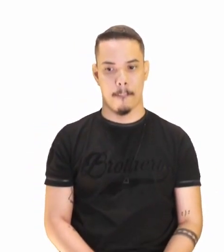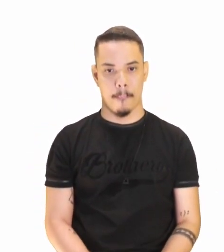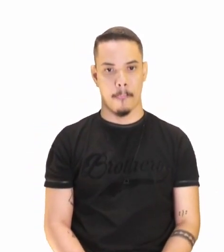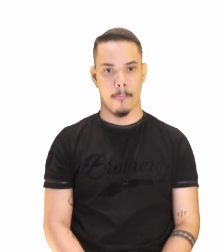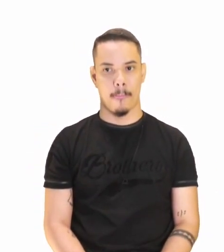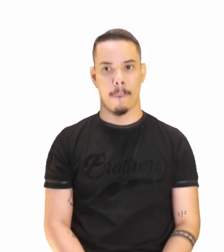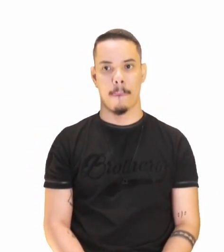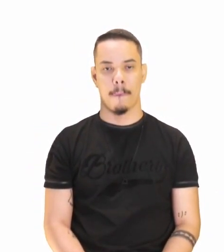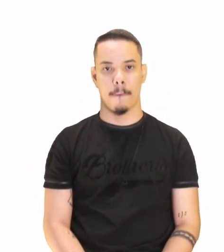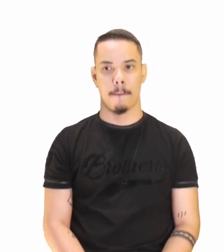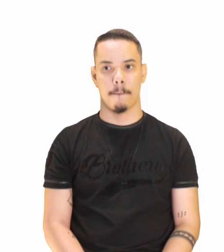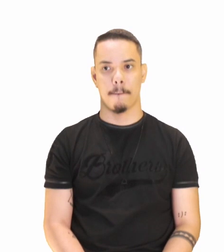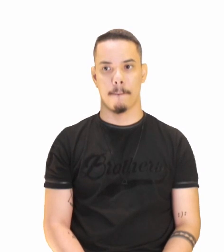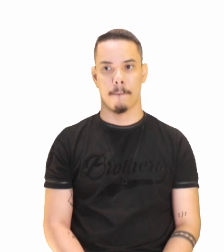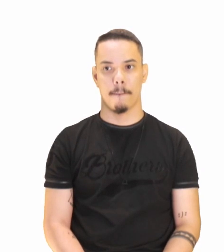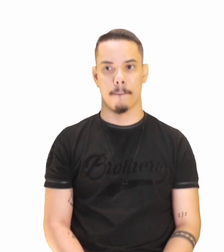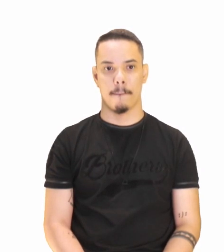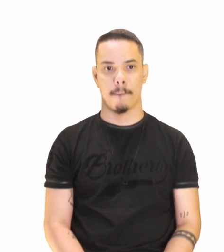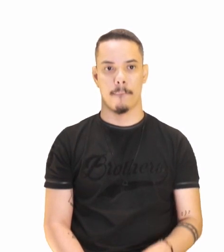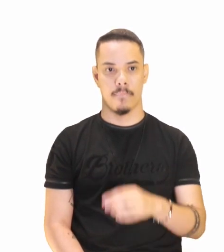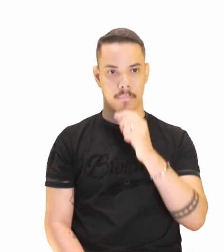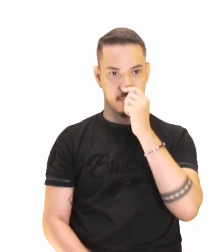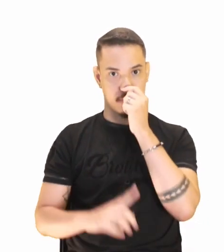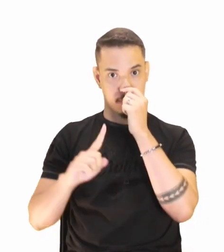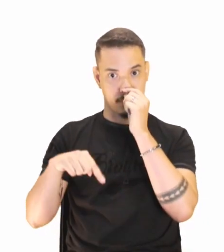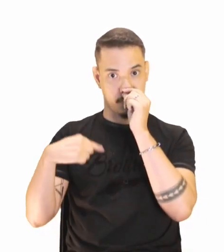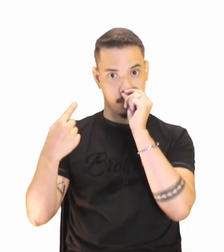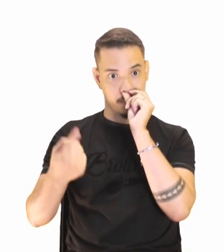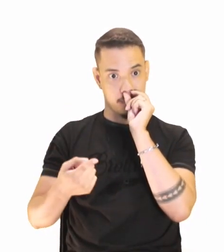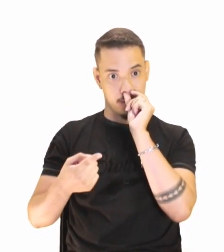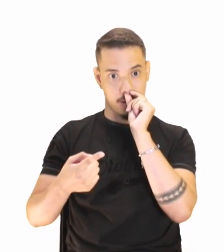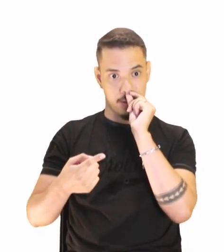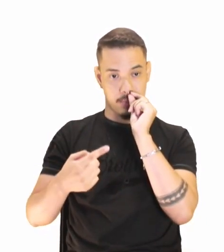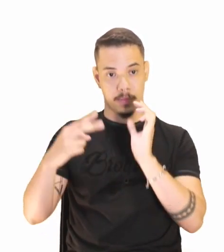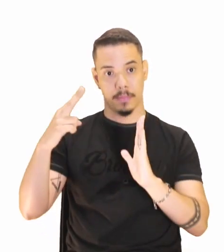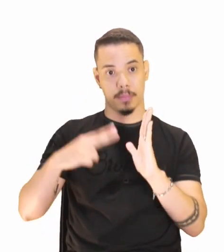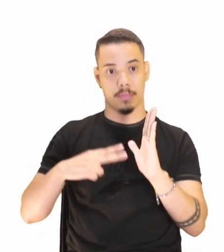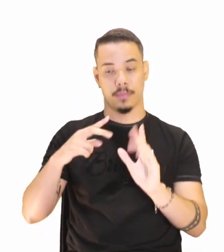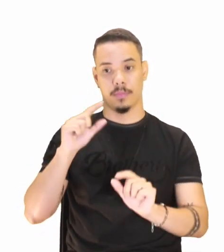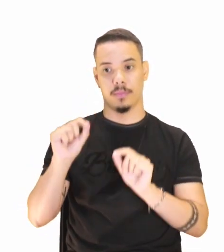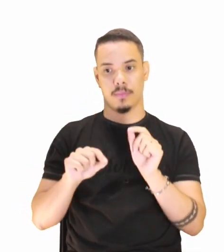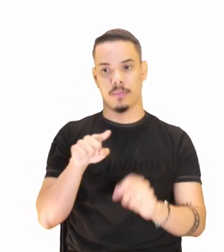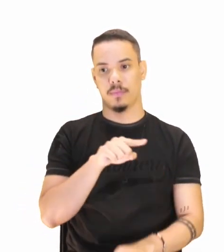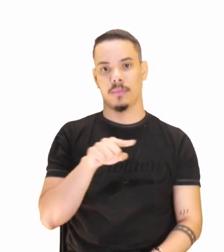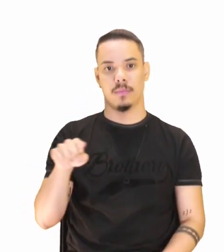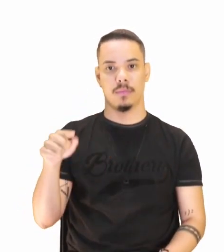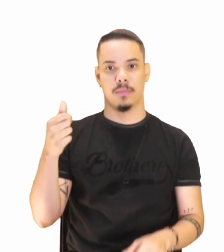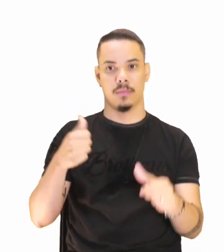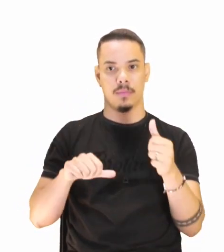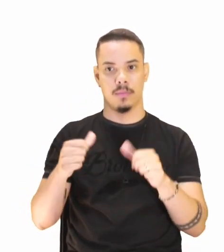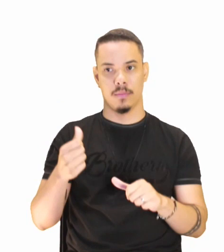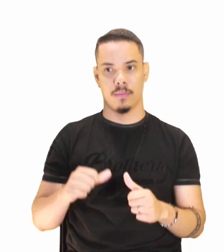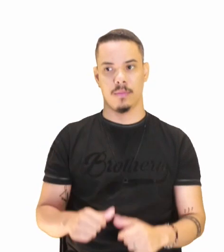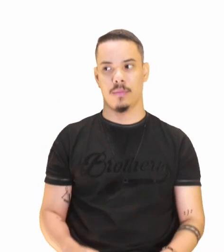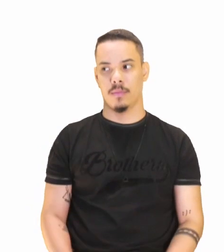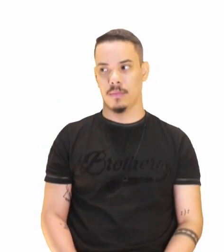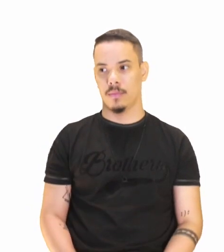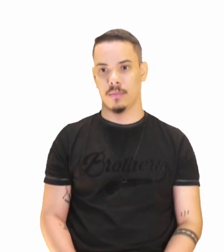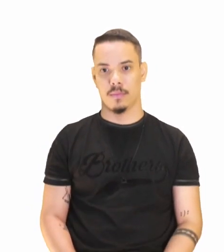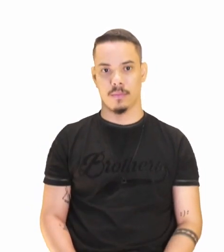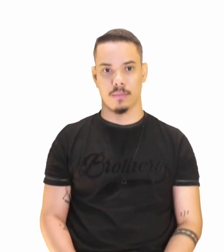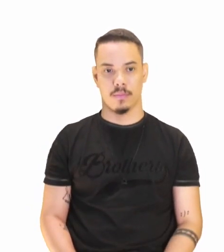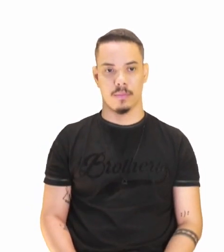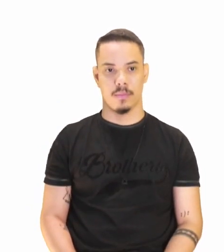Bom, depois da leitura, o que você iria analisar? Ou o que você analisou?